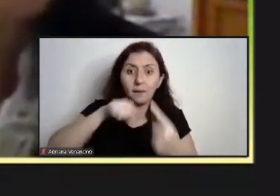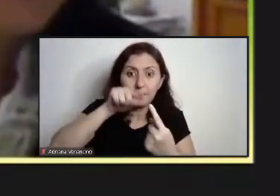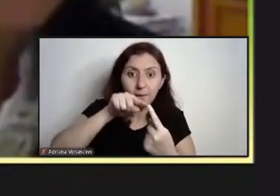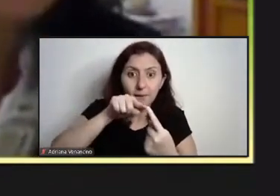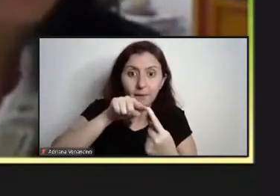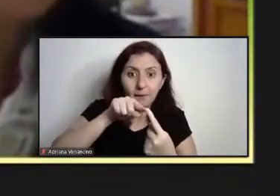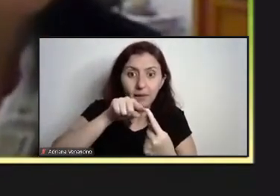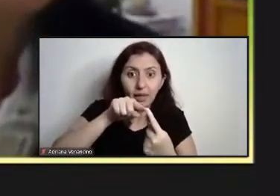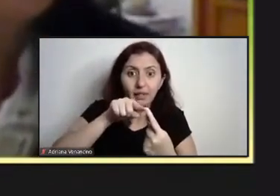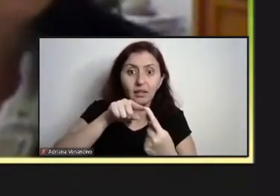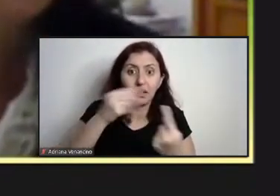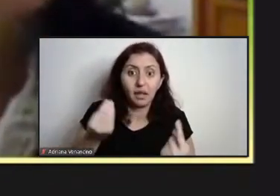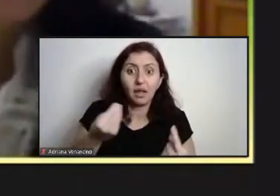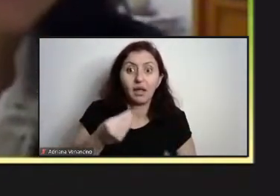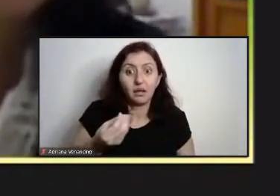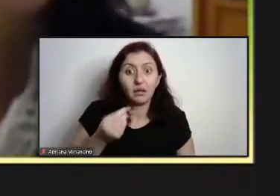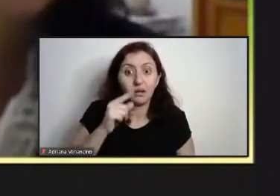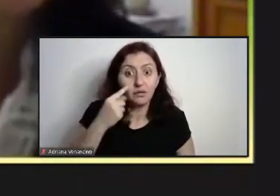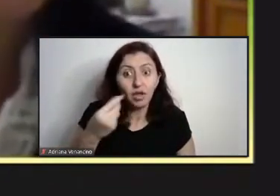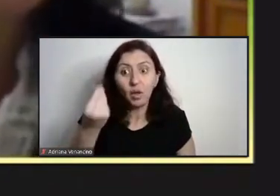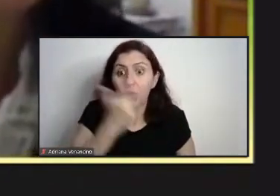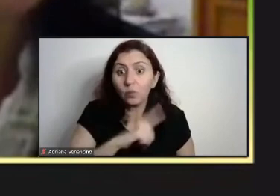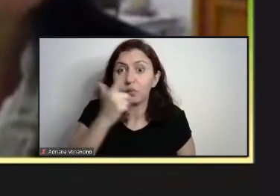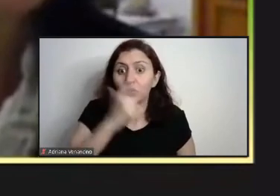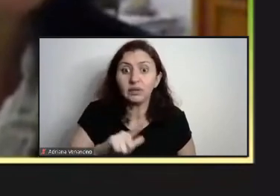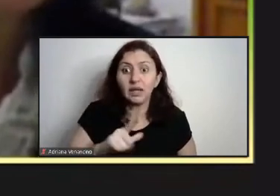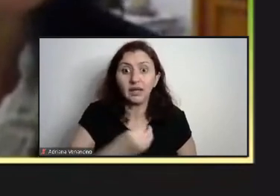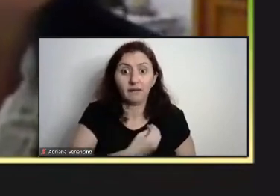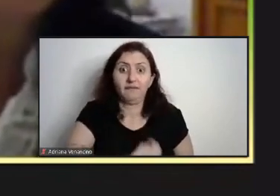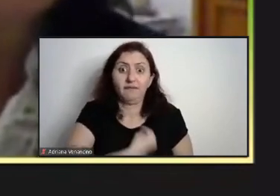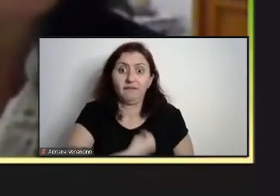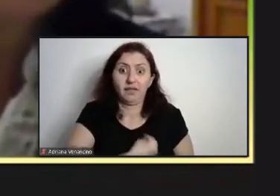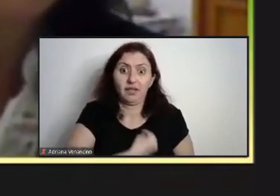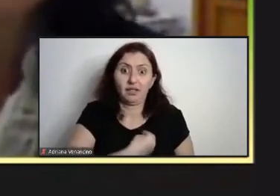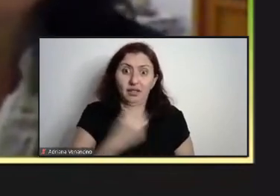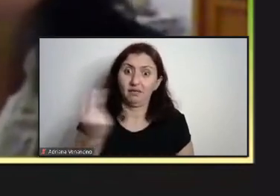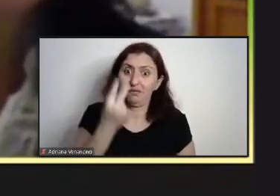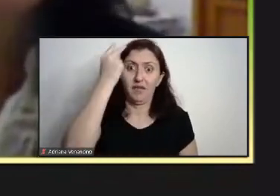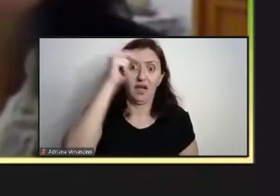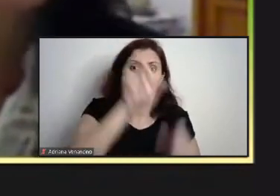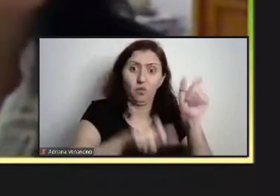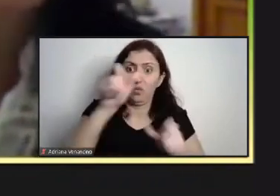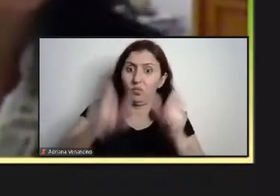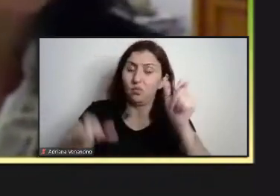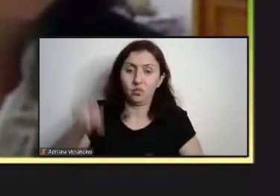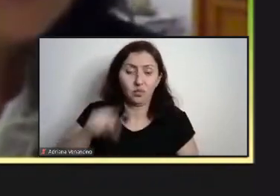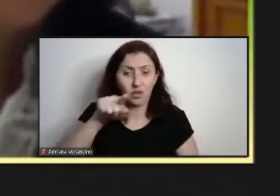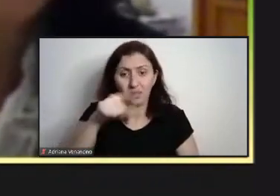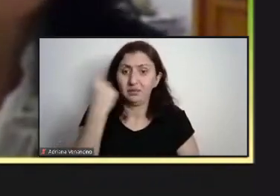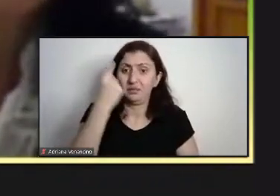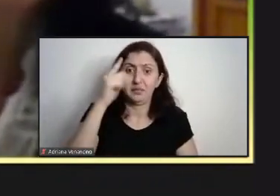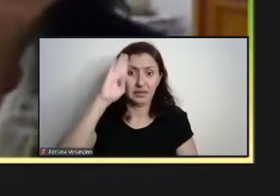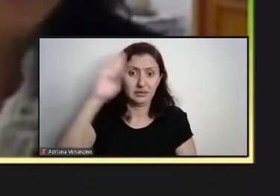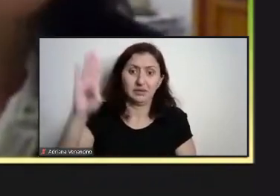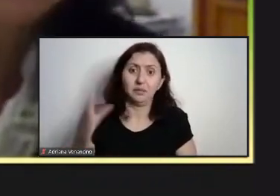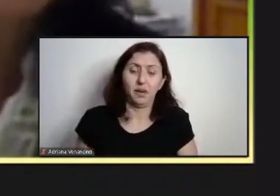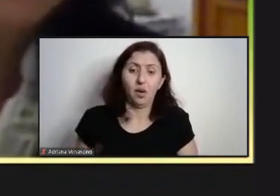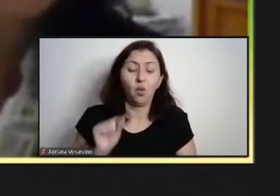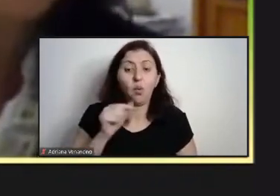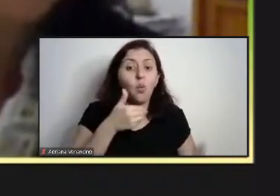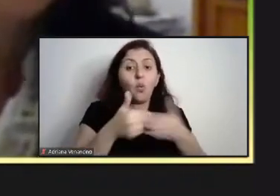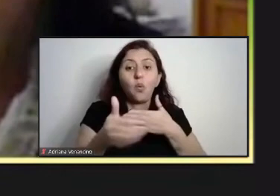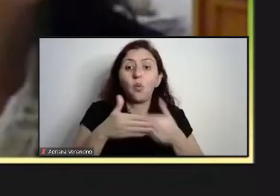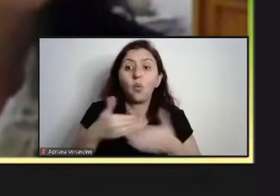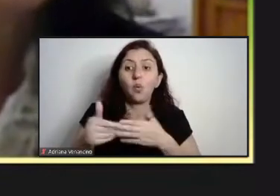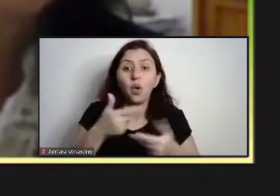possível de vidas, né, é isso, isso tem que ser o nosso objetivo, em qualquer circunstância, então, qualquer coisa que coloque